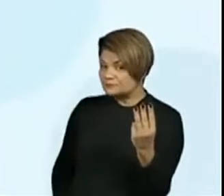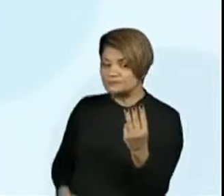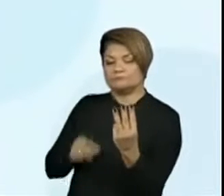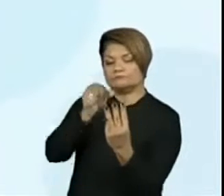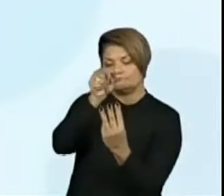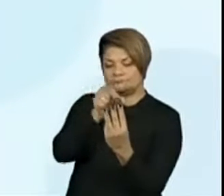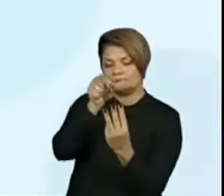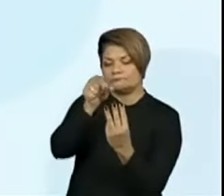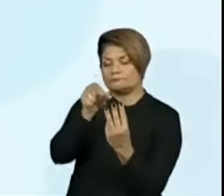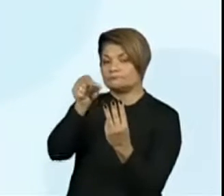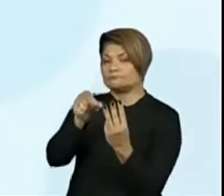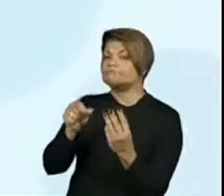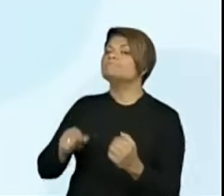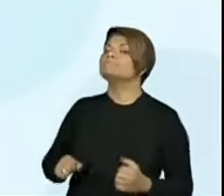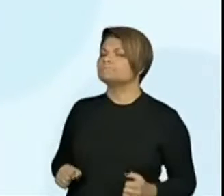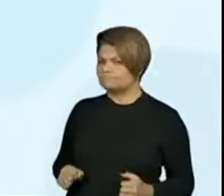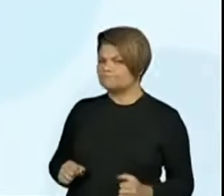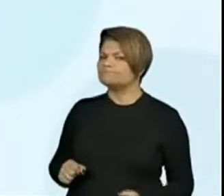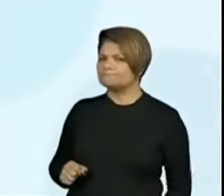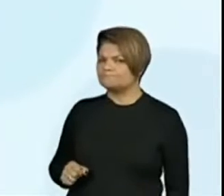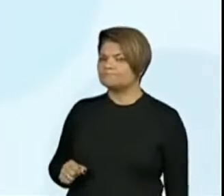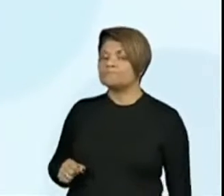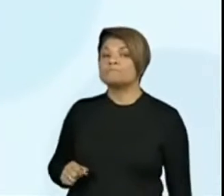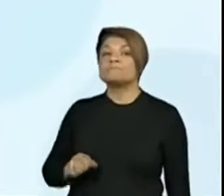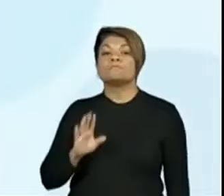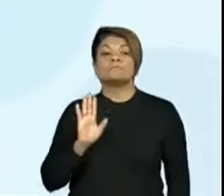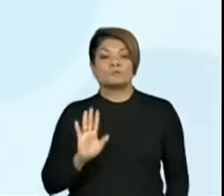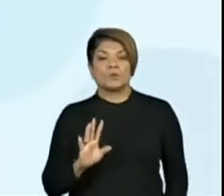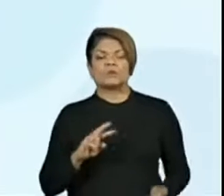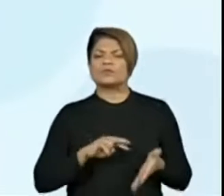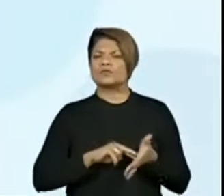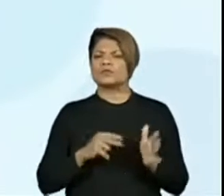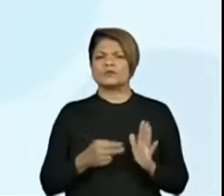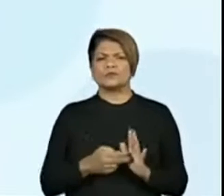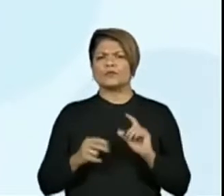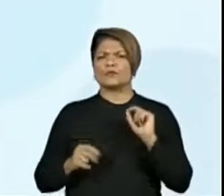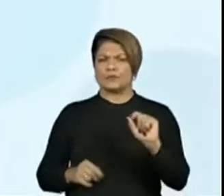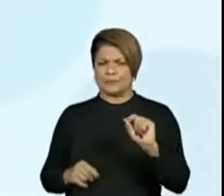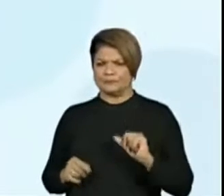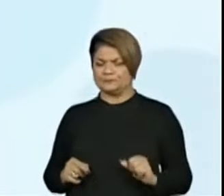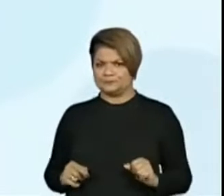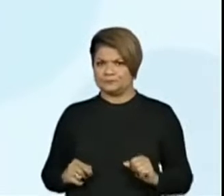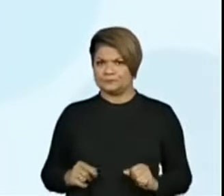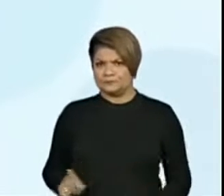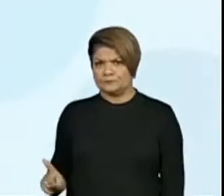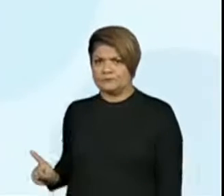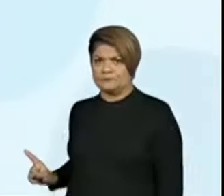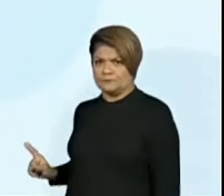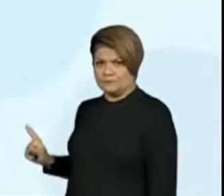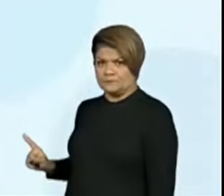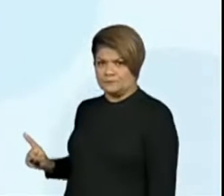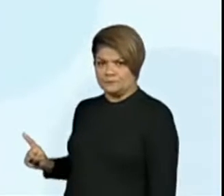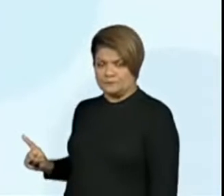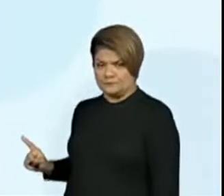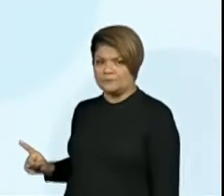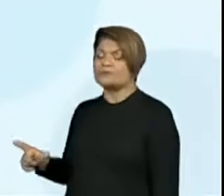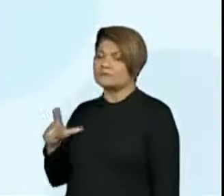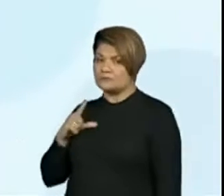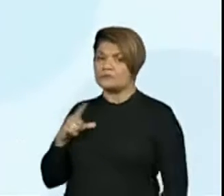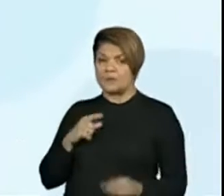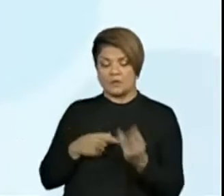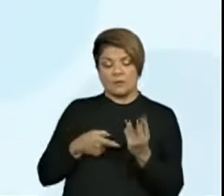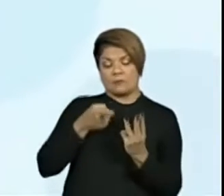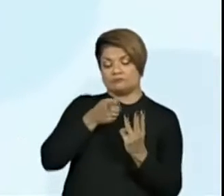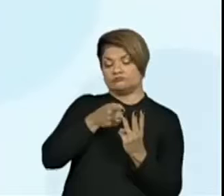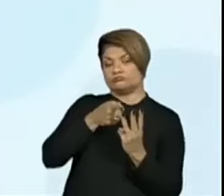Interessante. Quer dizer que essas cartelas agora, elas representam uma terceira posição,